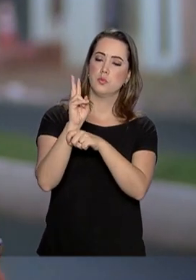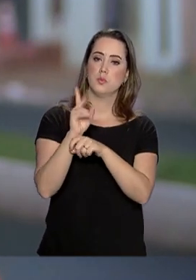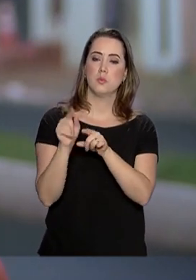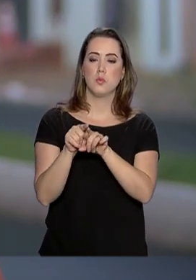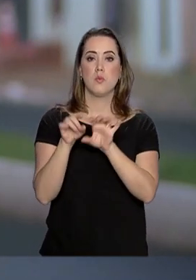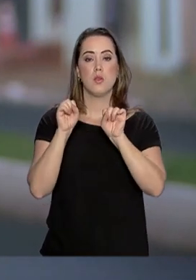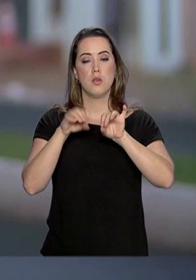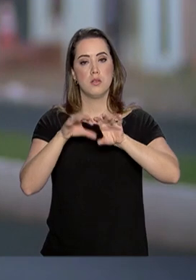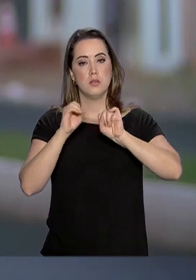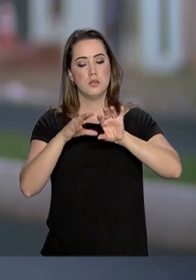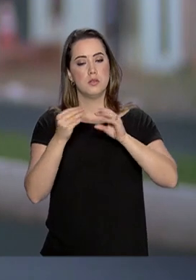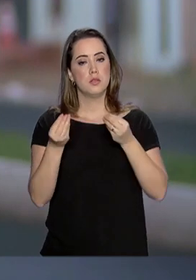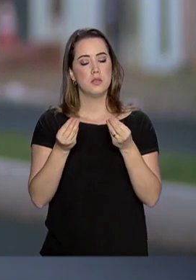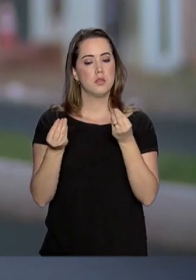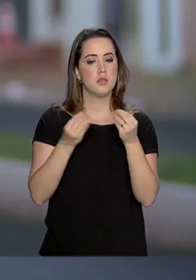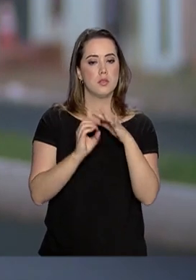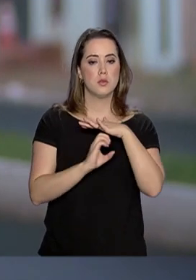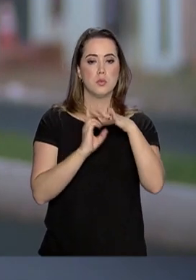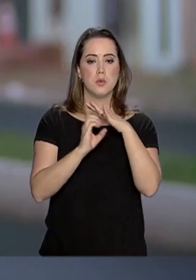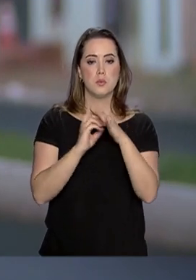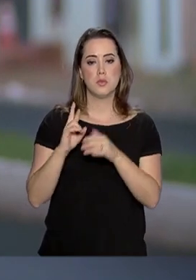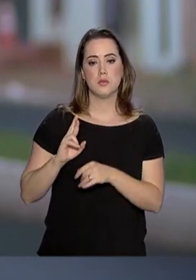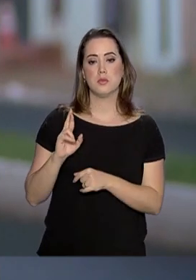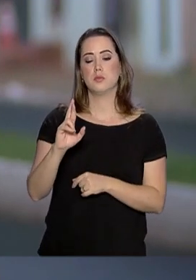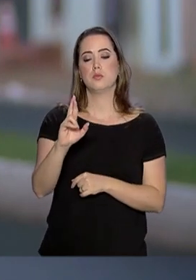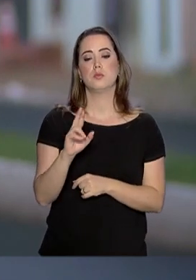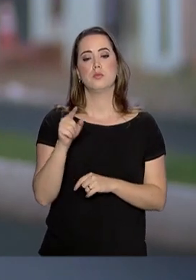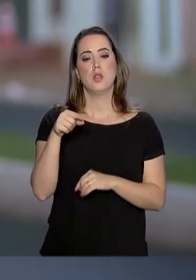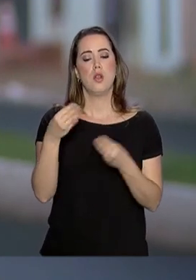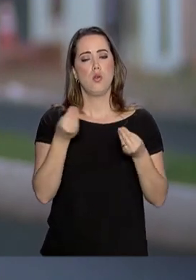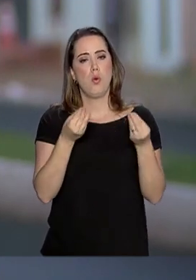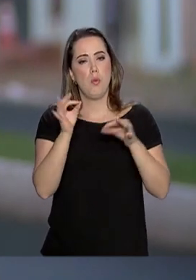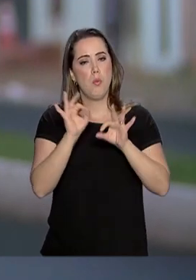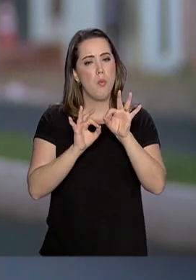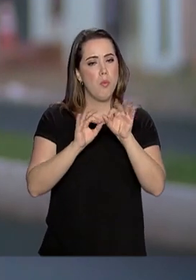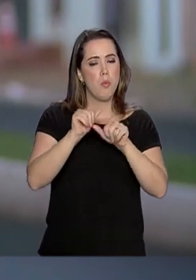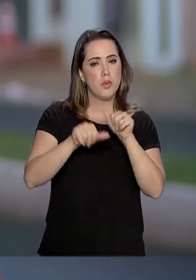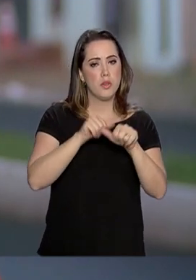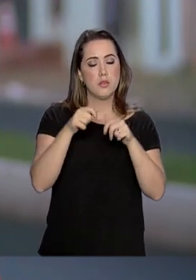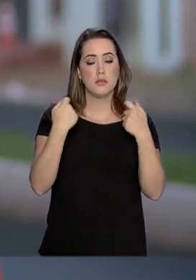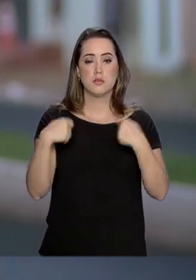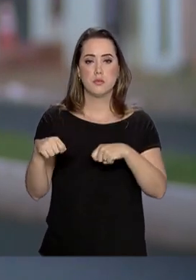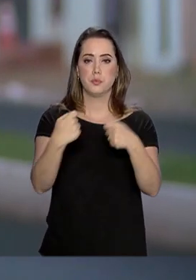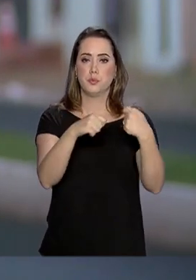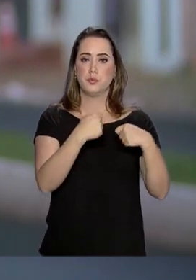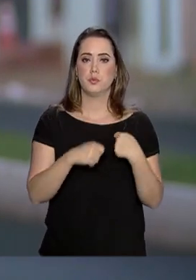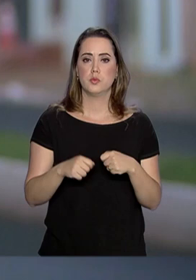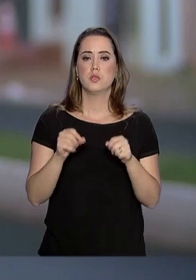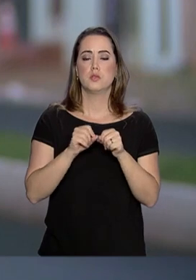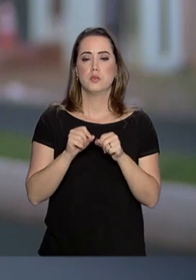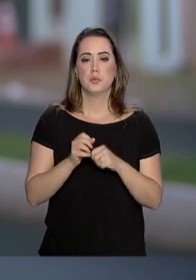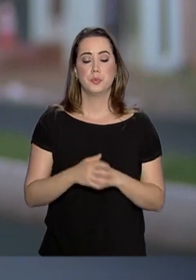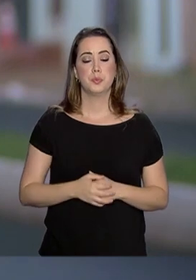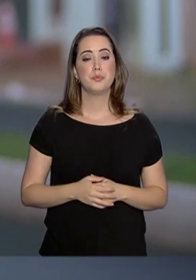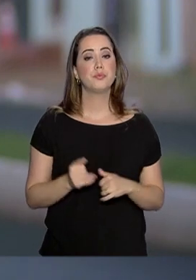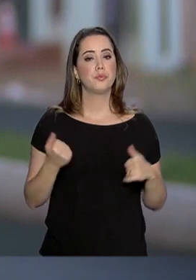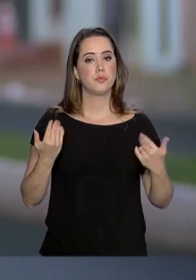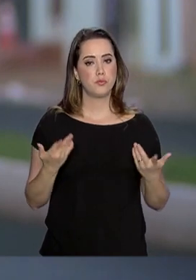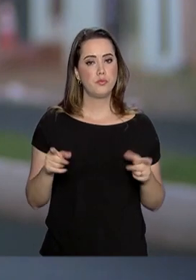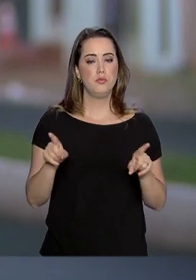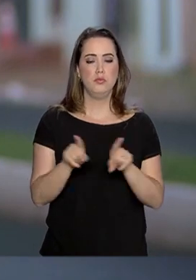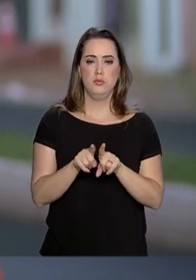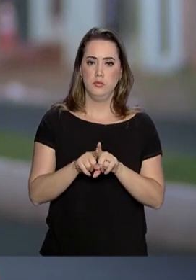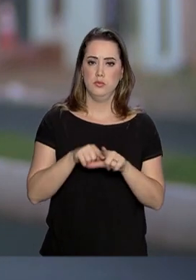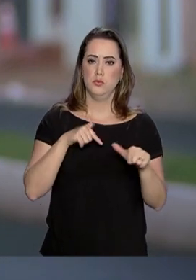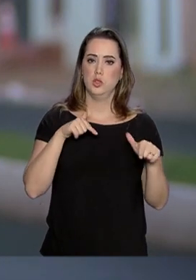orientam a empresa responsável pela usina sobre adequações que eles possam ter necessidade de fazer. E esse trabalho